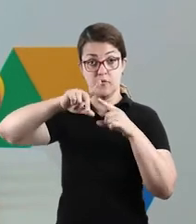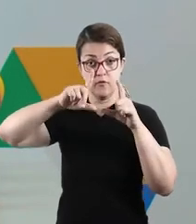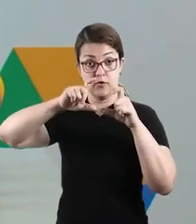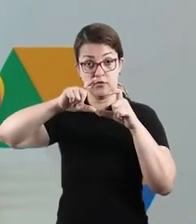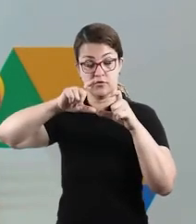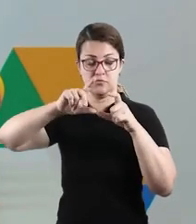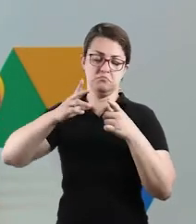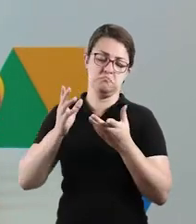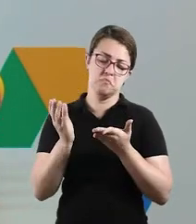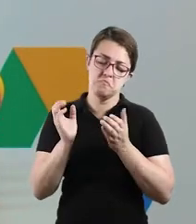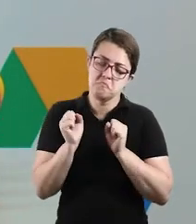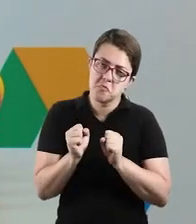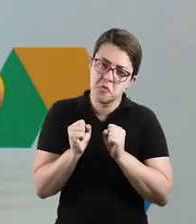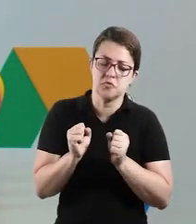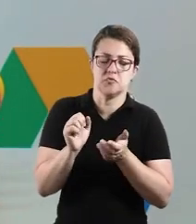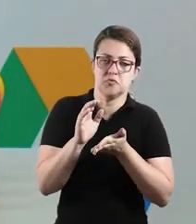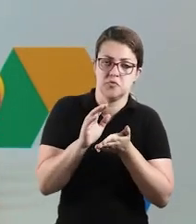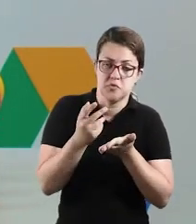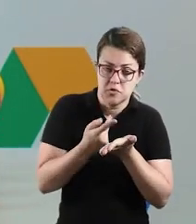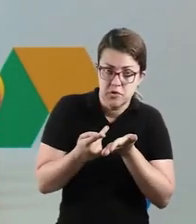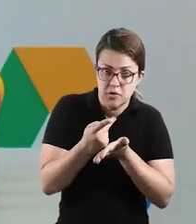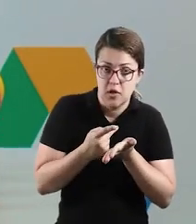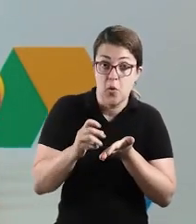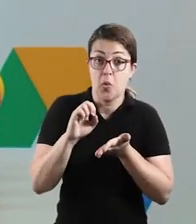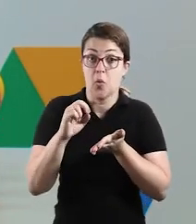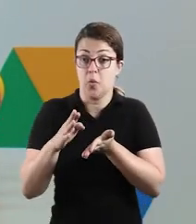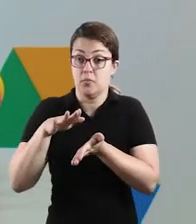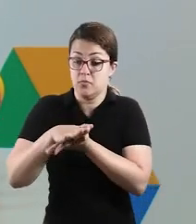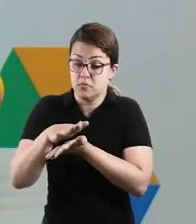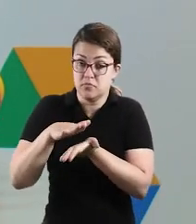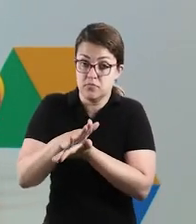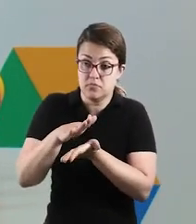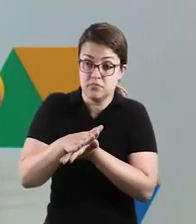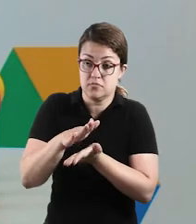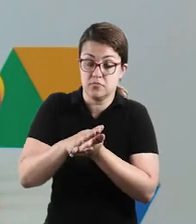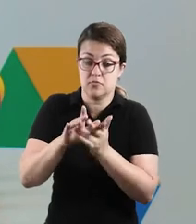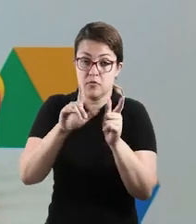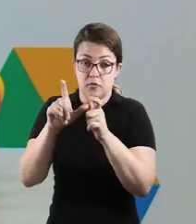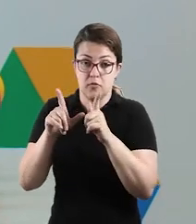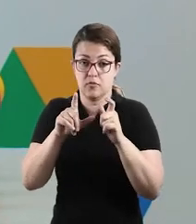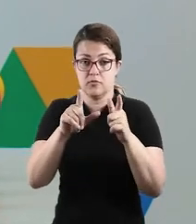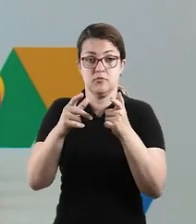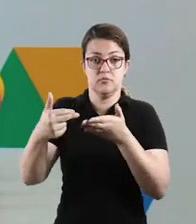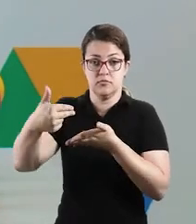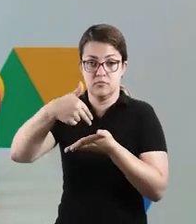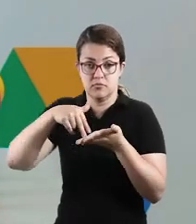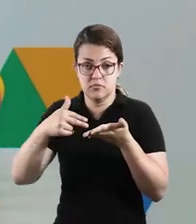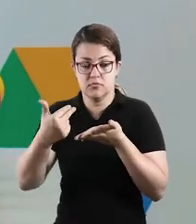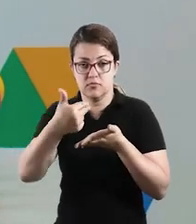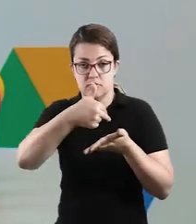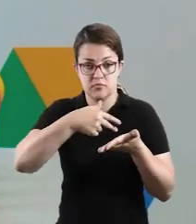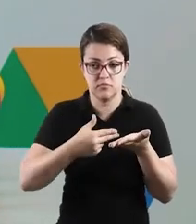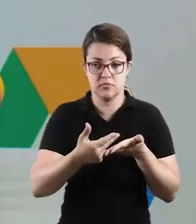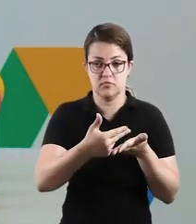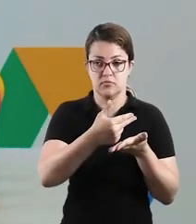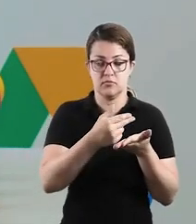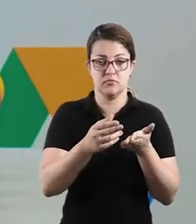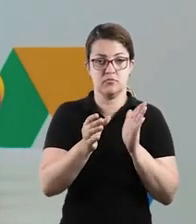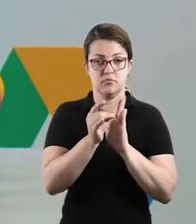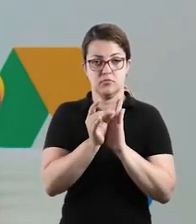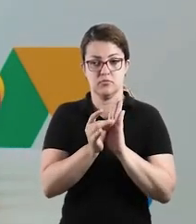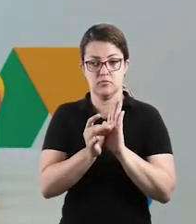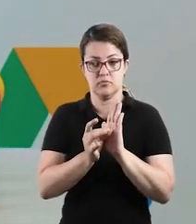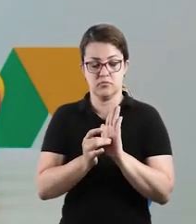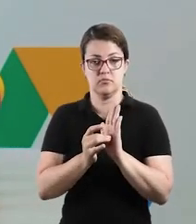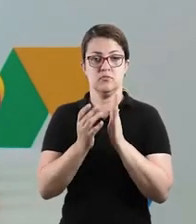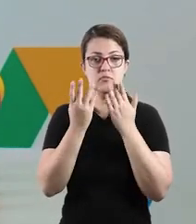fotinho. Você pode tanto desenhar o bichinho, se tiver habilidade, ou imprimir mesmo assim as fotinhos ou recortar de algum local que